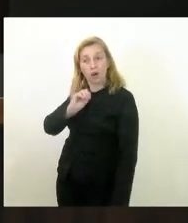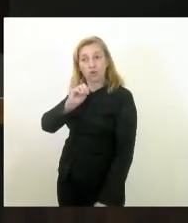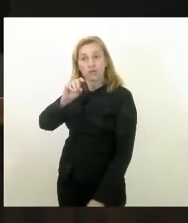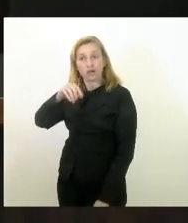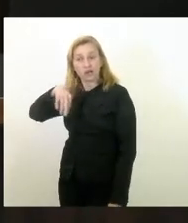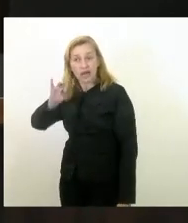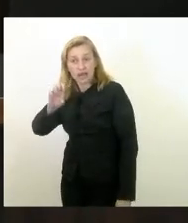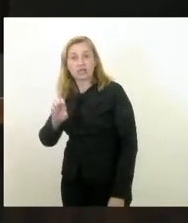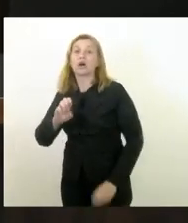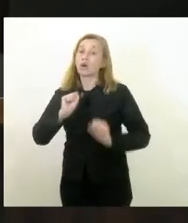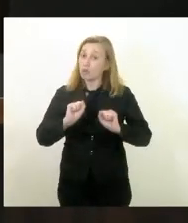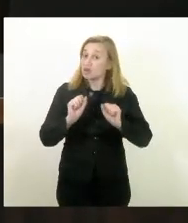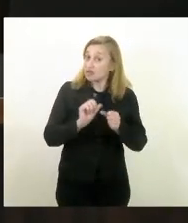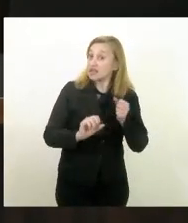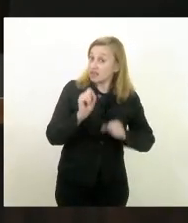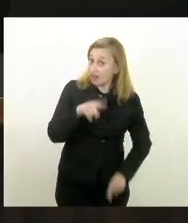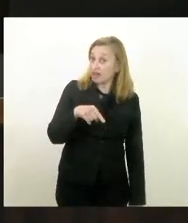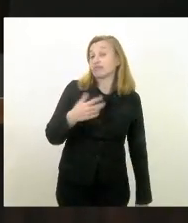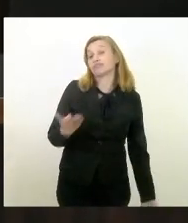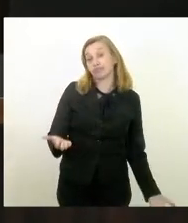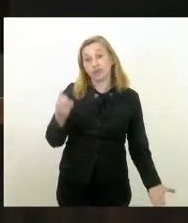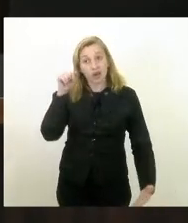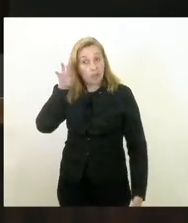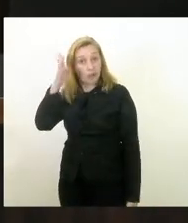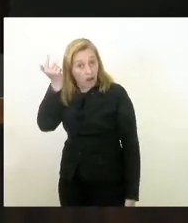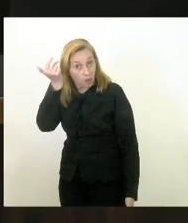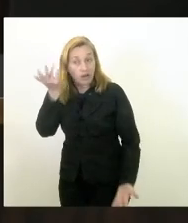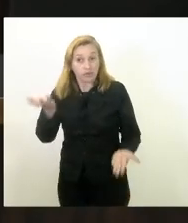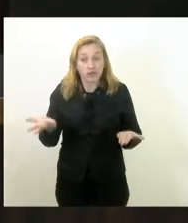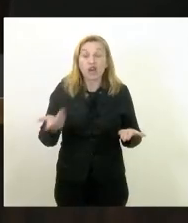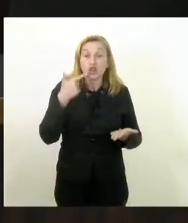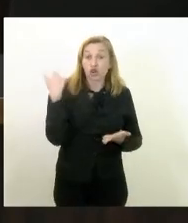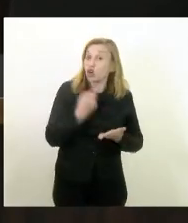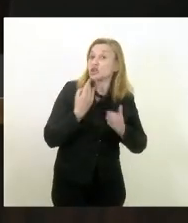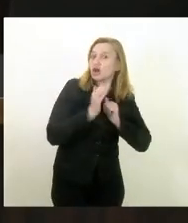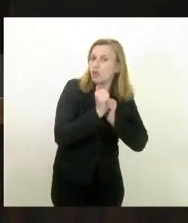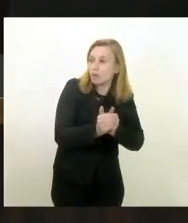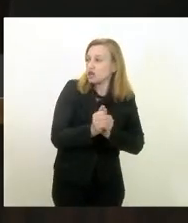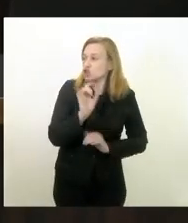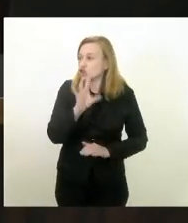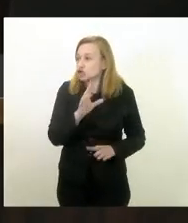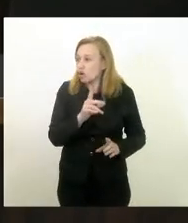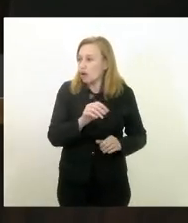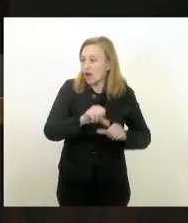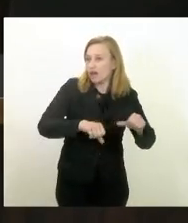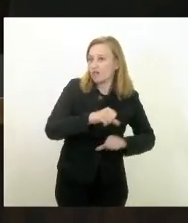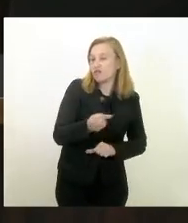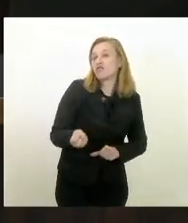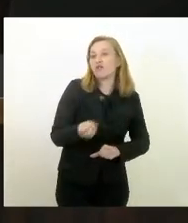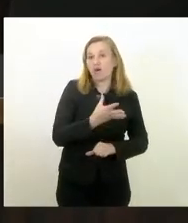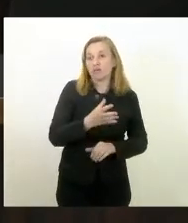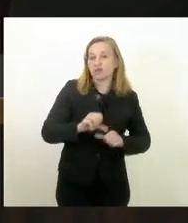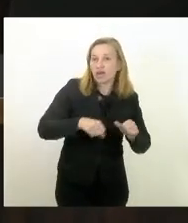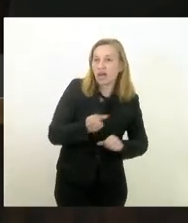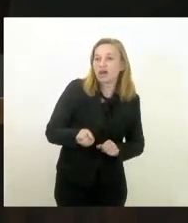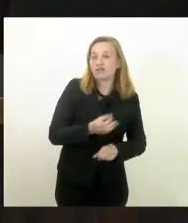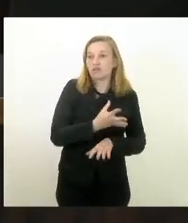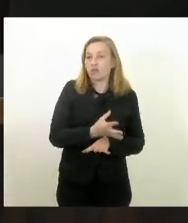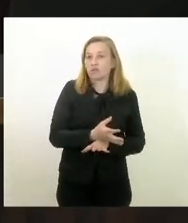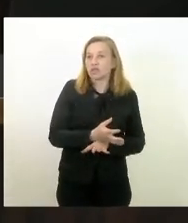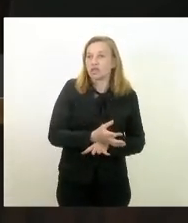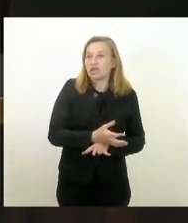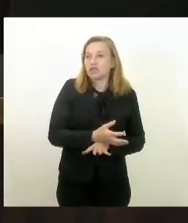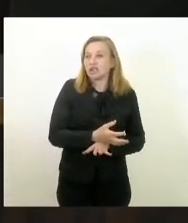né Eleomar porque ele só que a gente acompanha só as reformas as reformas as reformas como se as